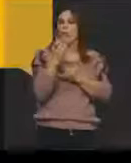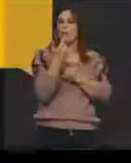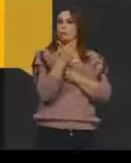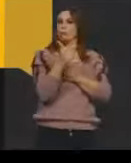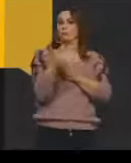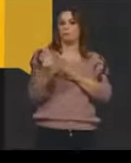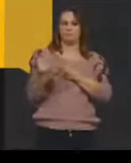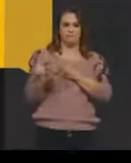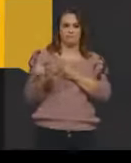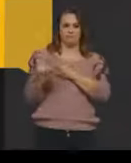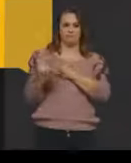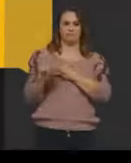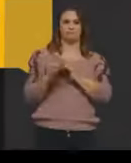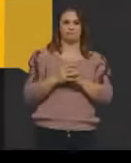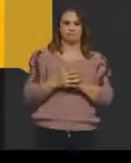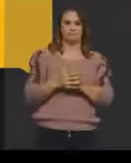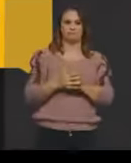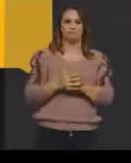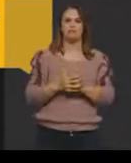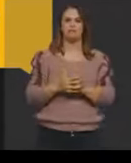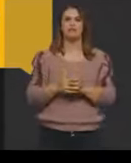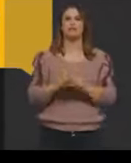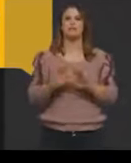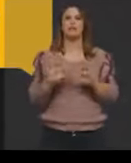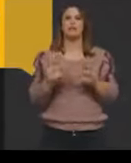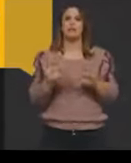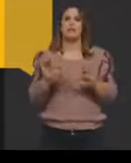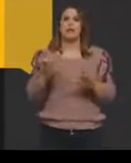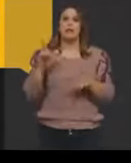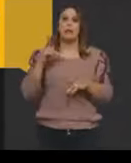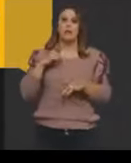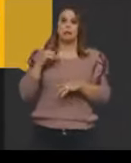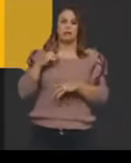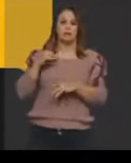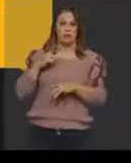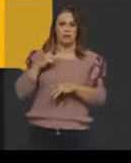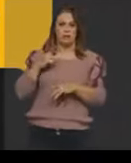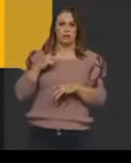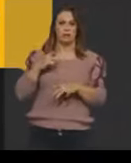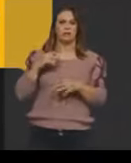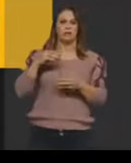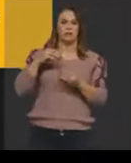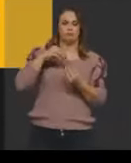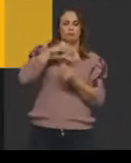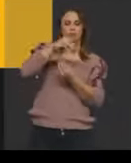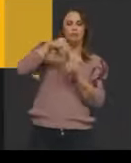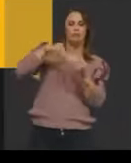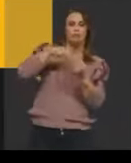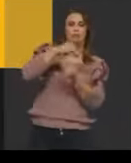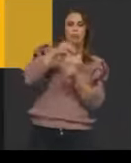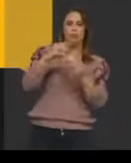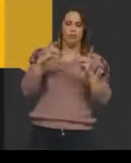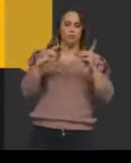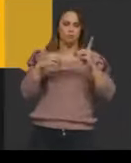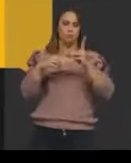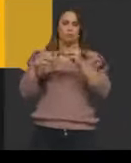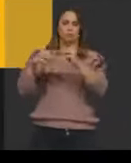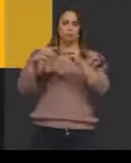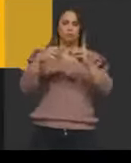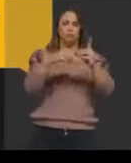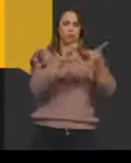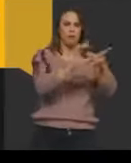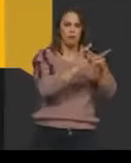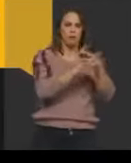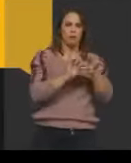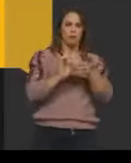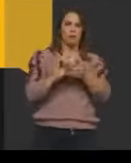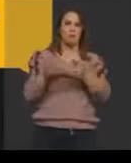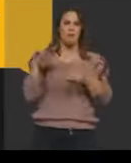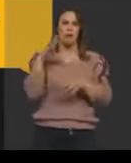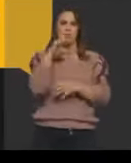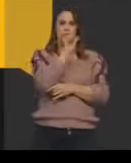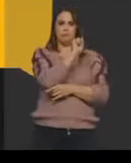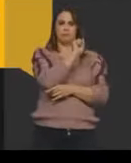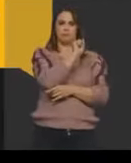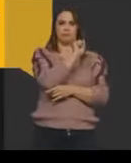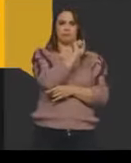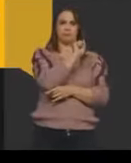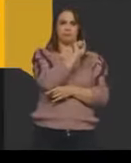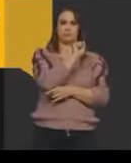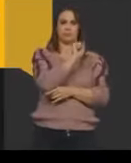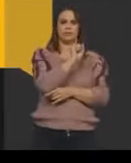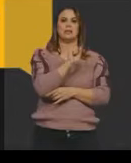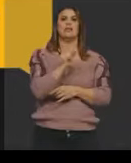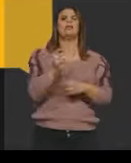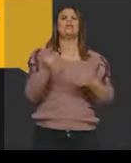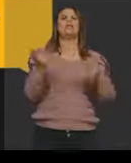substância, né, ela tem uma polimerização muito rápida, e ela pode ser reutilizada, dependendo do que você for